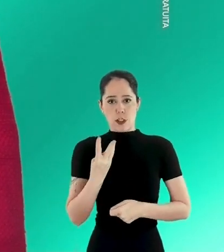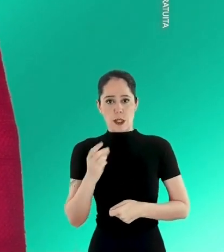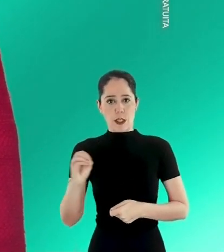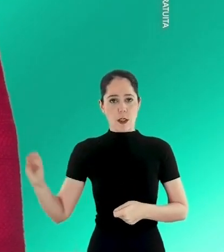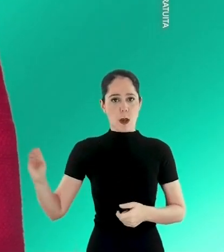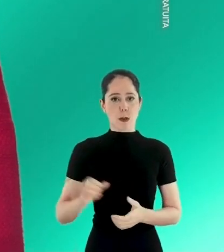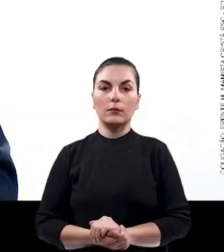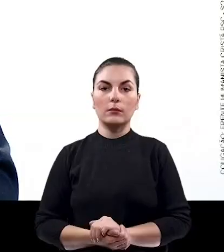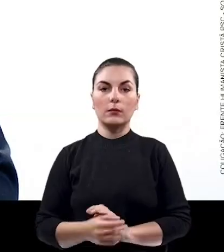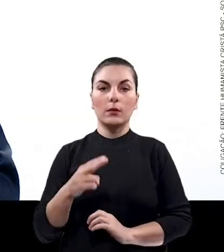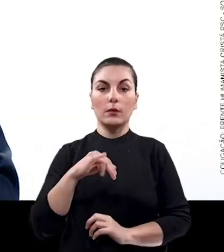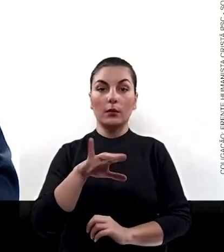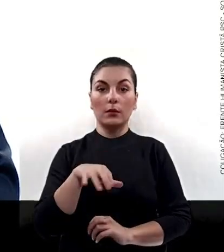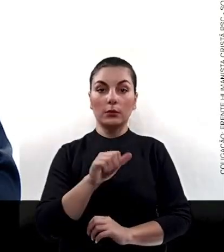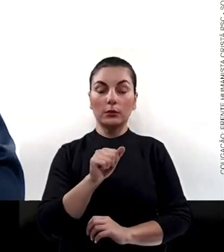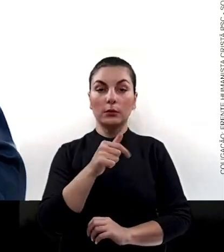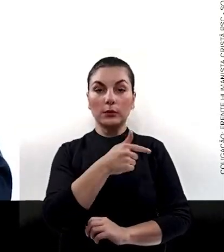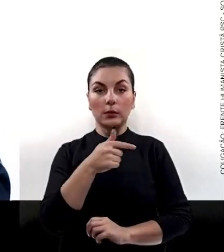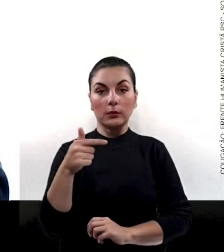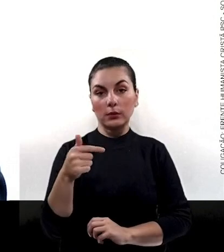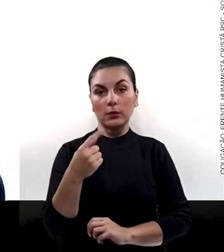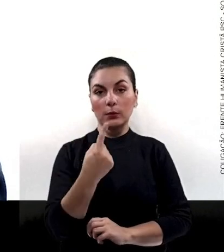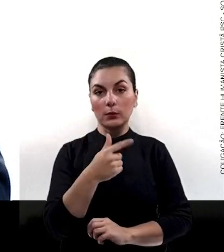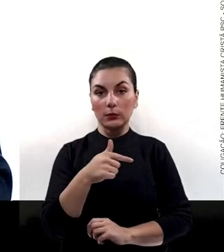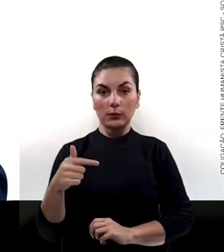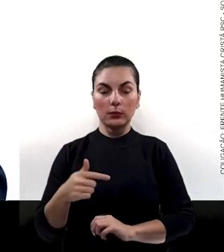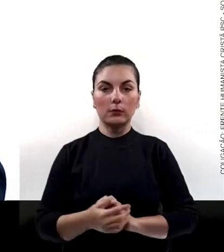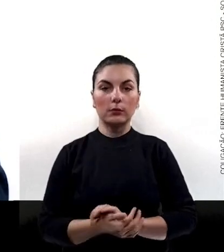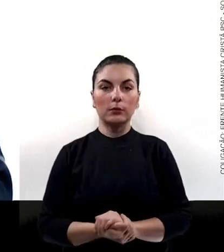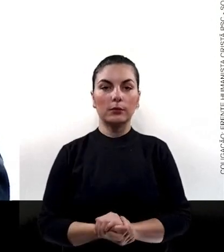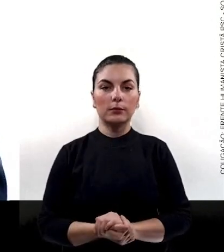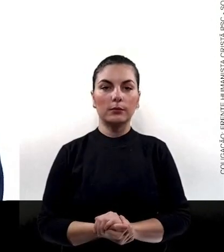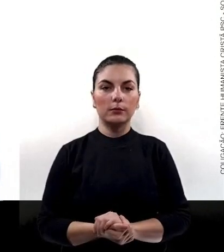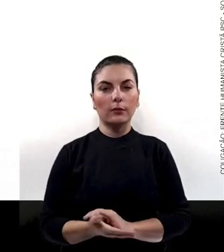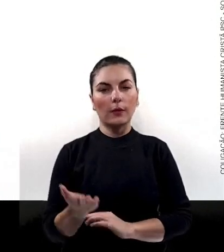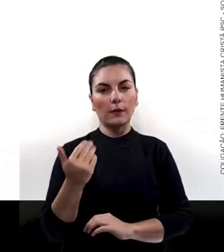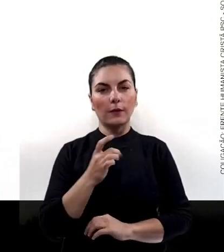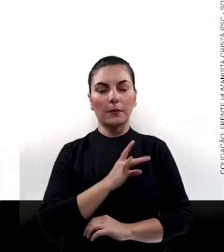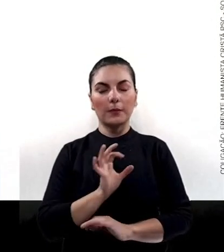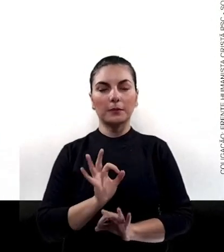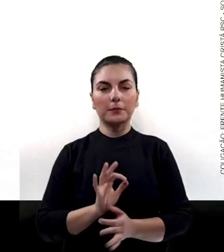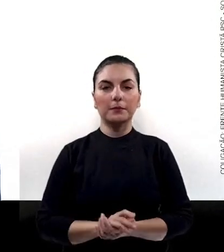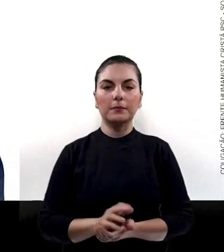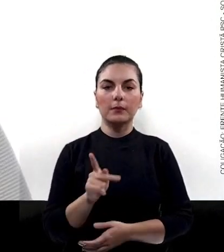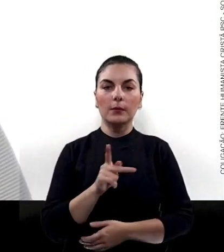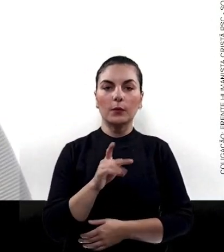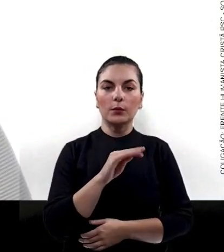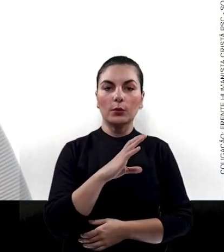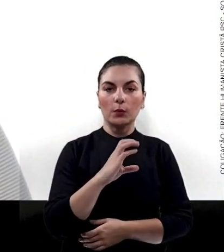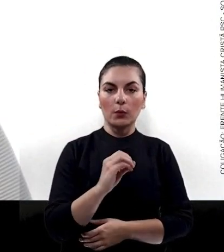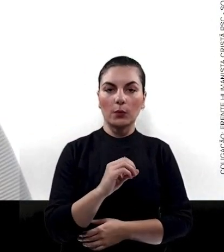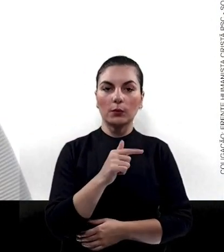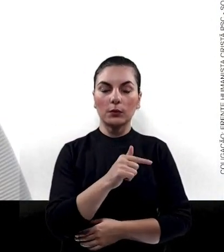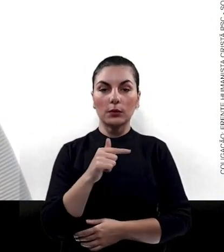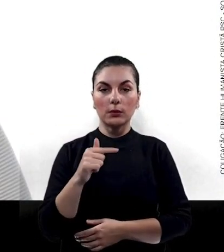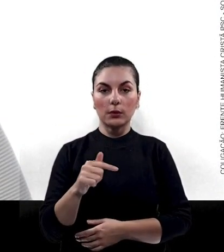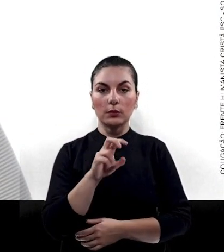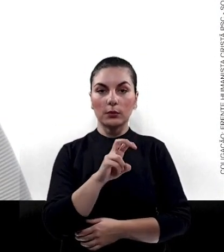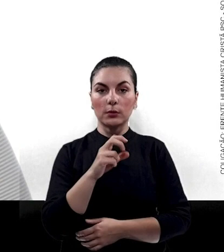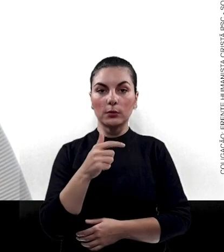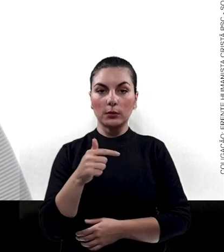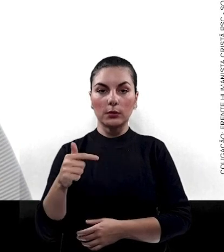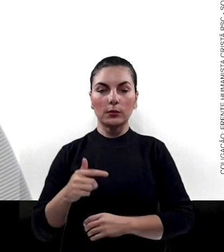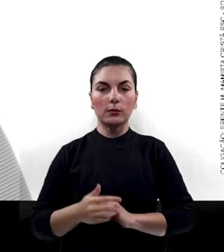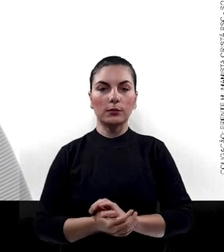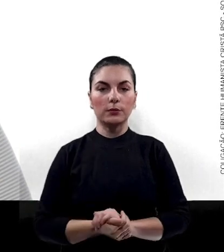Márcia Coelho, 23 mil. Ninja Motoboy, 77177. Vem sem medo. Professor Toco Cordeiro,